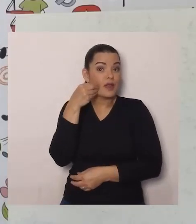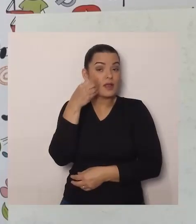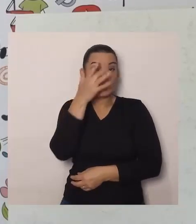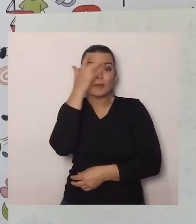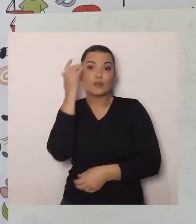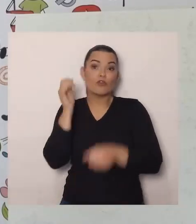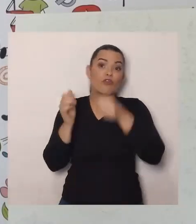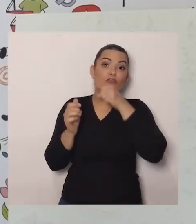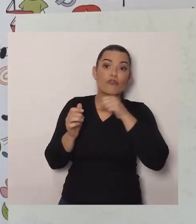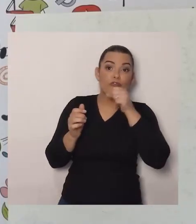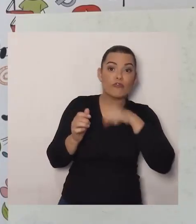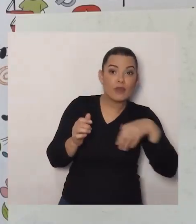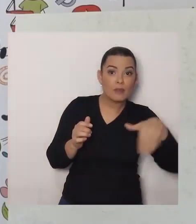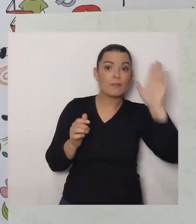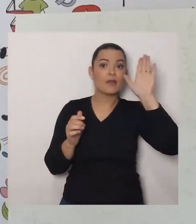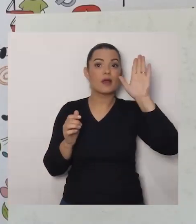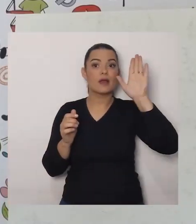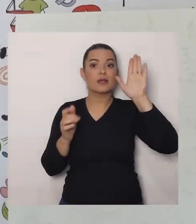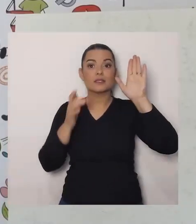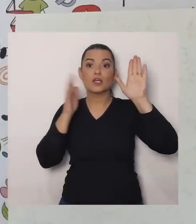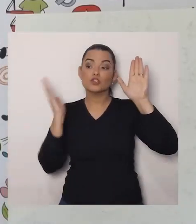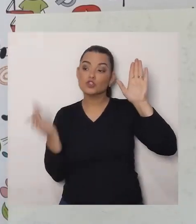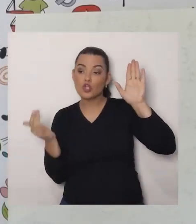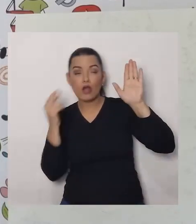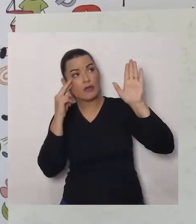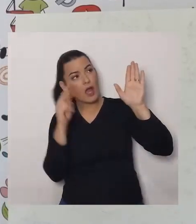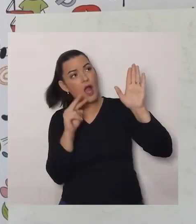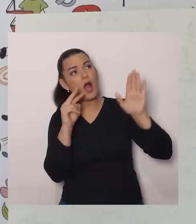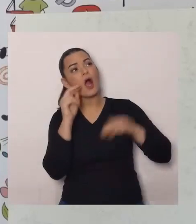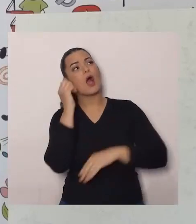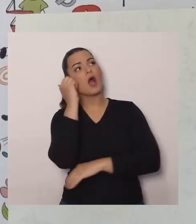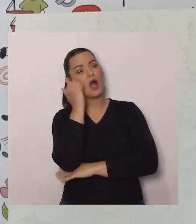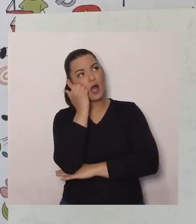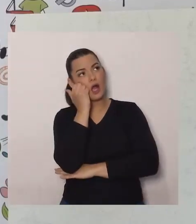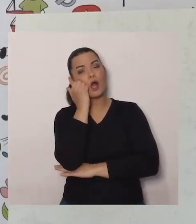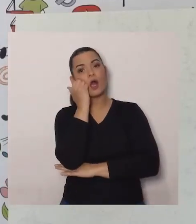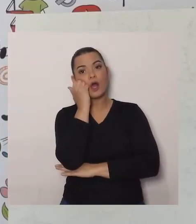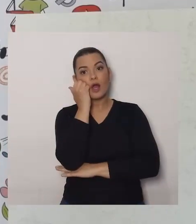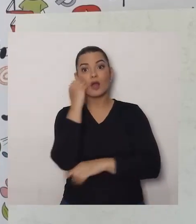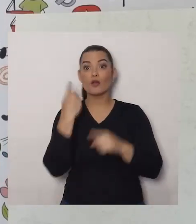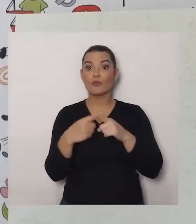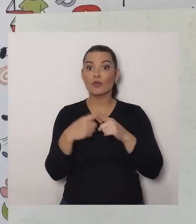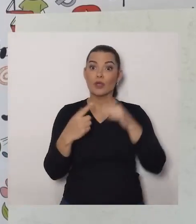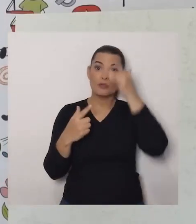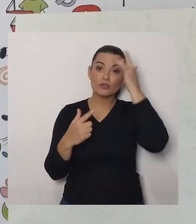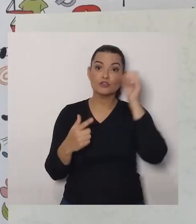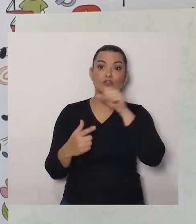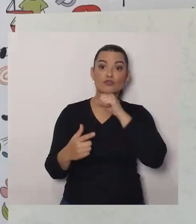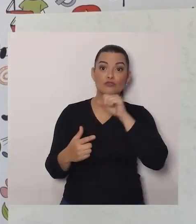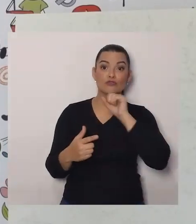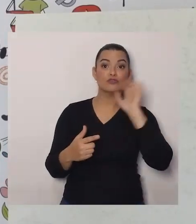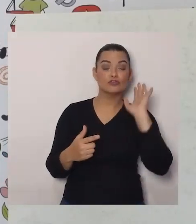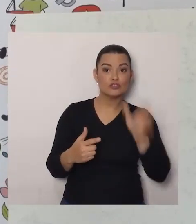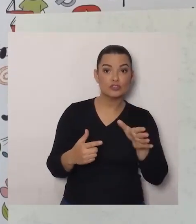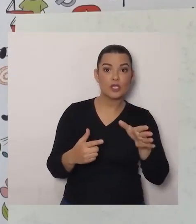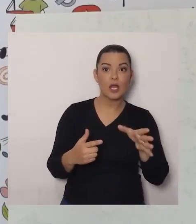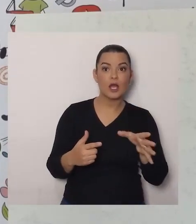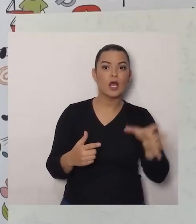Mais velhas, Porque aquelas pessoas, Elas já tinham experimentado, Muitas situações,